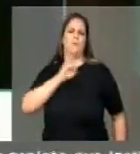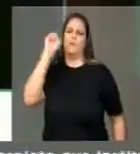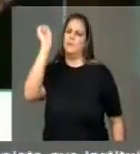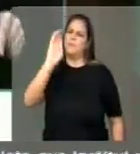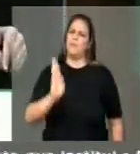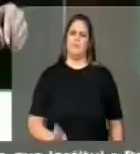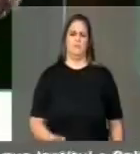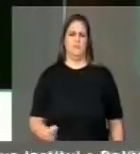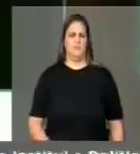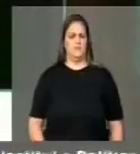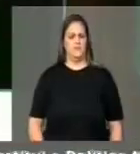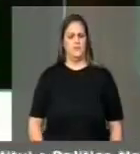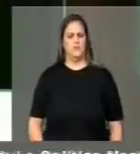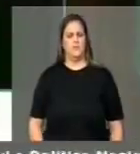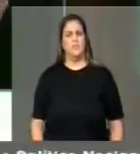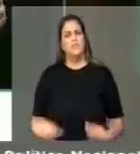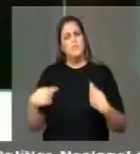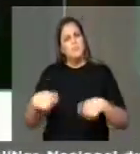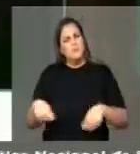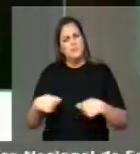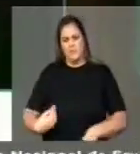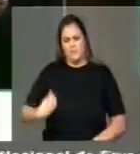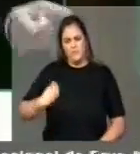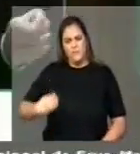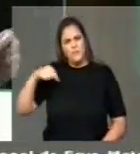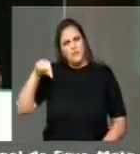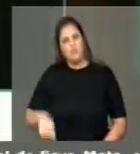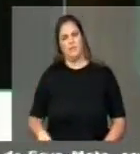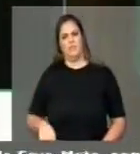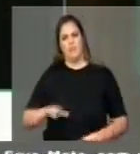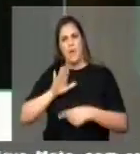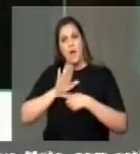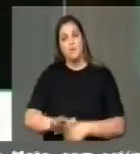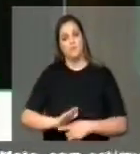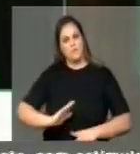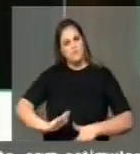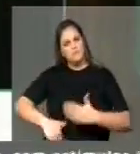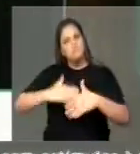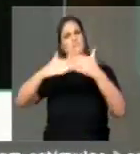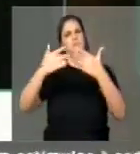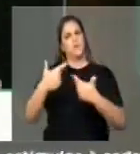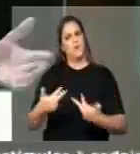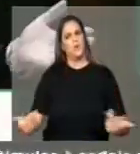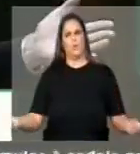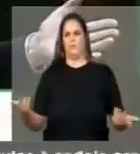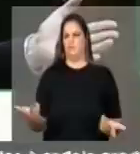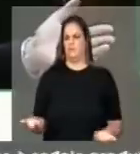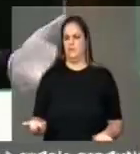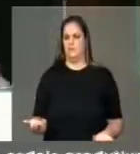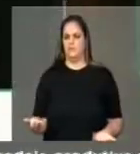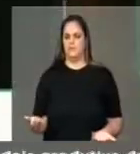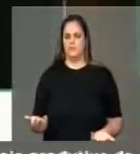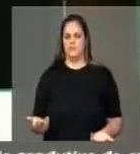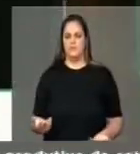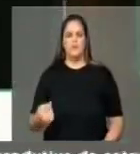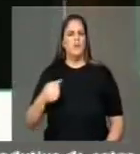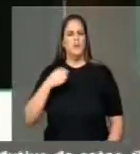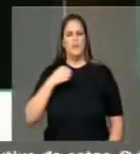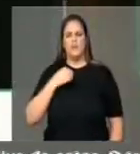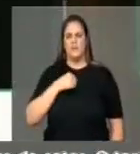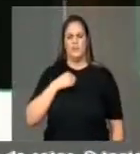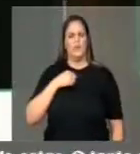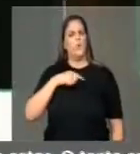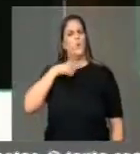estar aqui votando e ajudando a fazer com que as coisas aconteçam nessa casa. Eu não tenho dúvida nenhuma